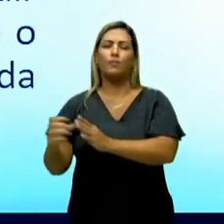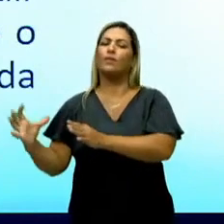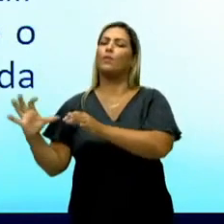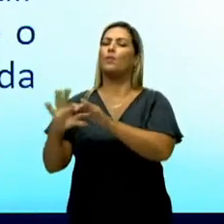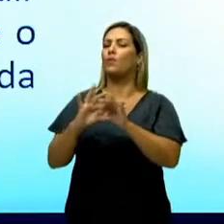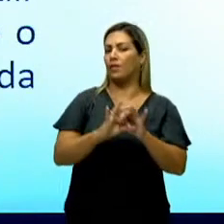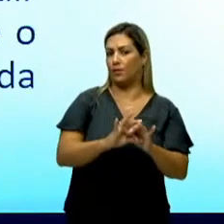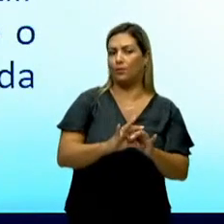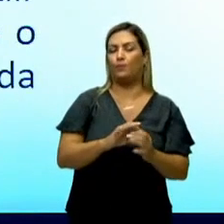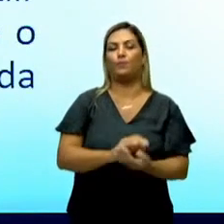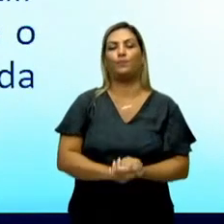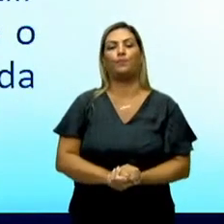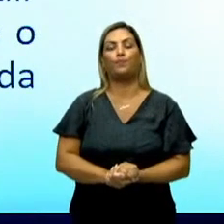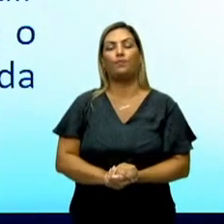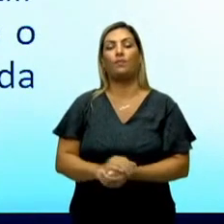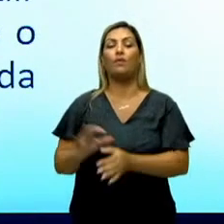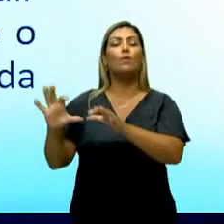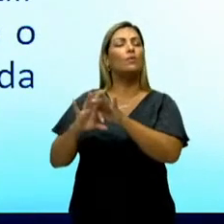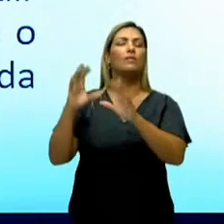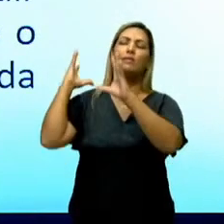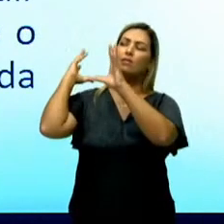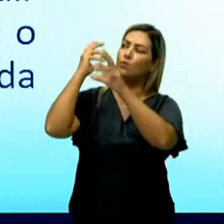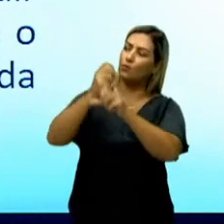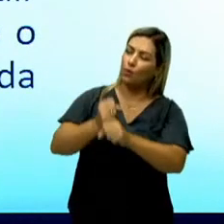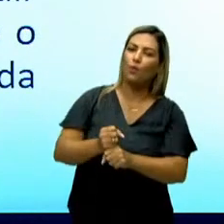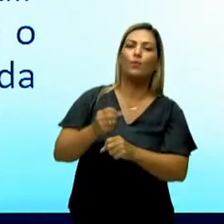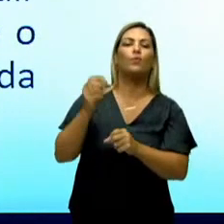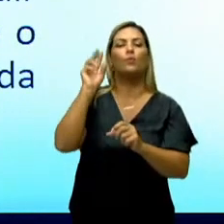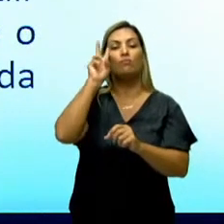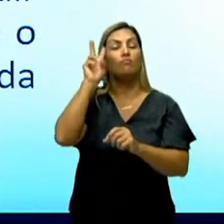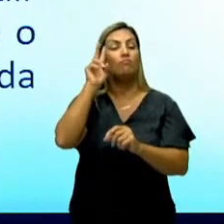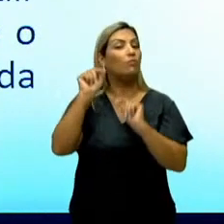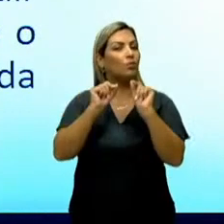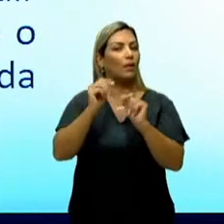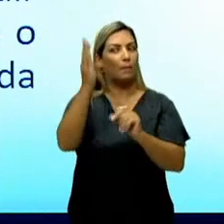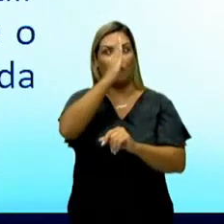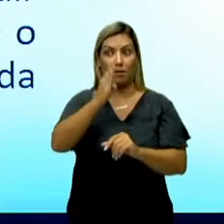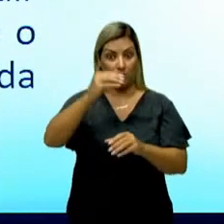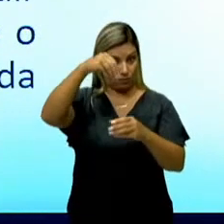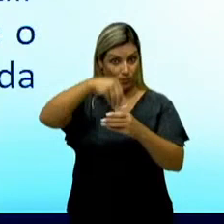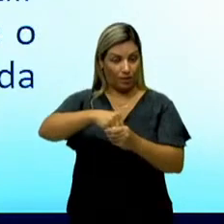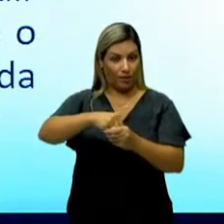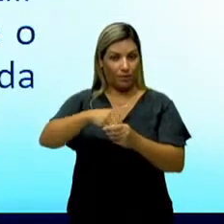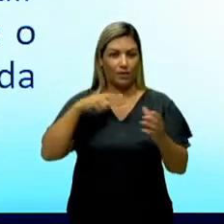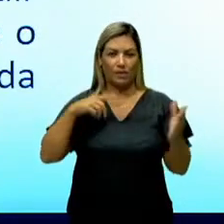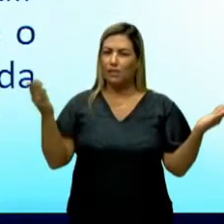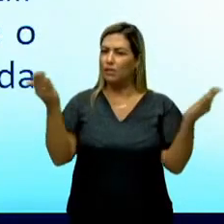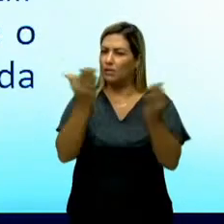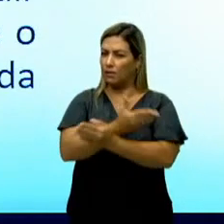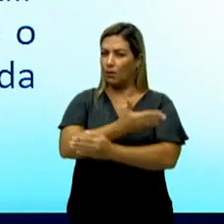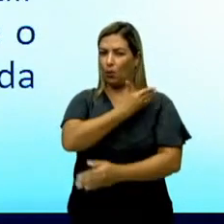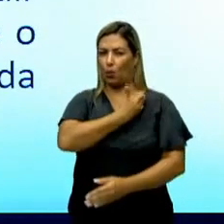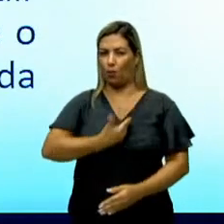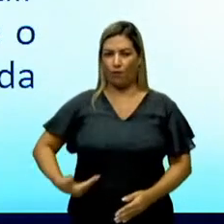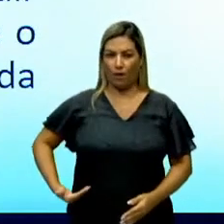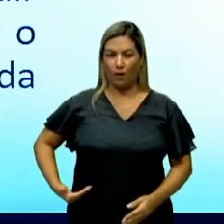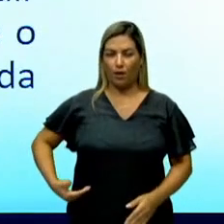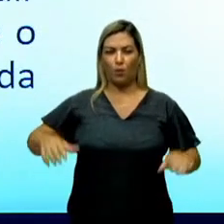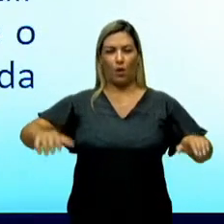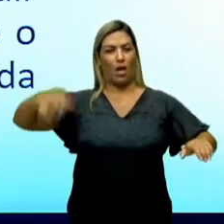acontecia aqui no nosso Brasil? Nós estamos no momento da transição da república. A gente